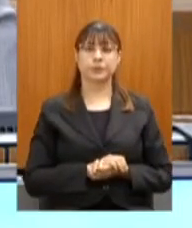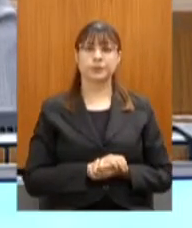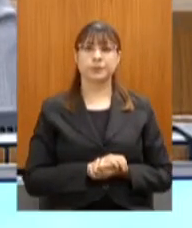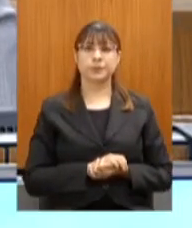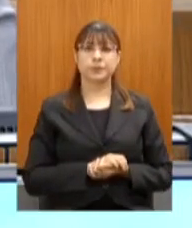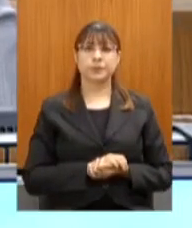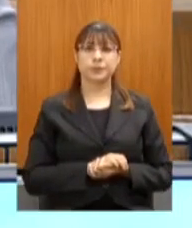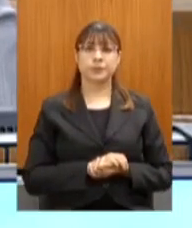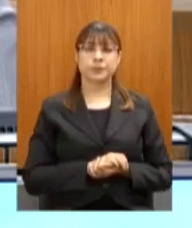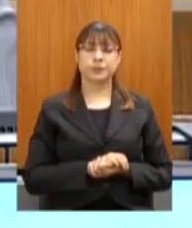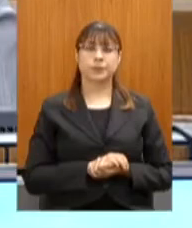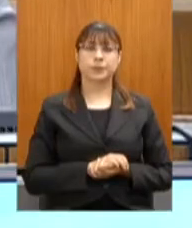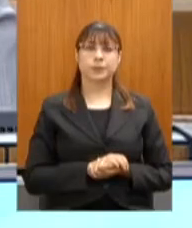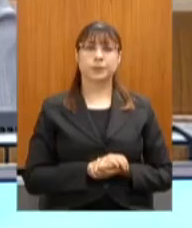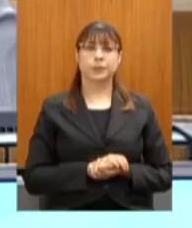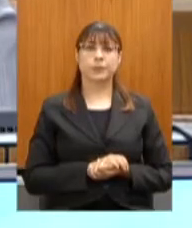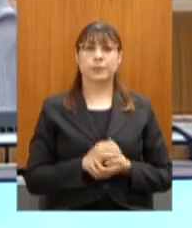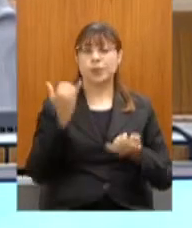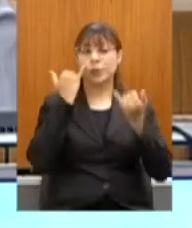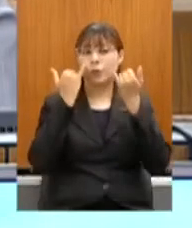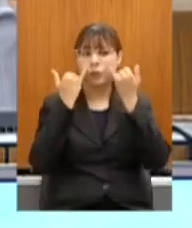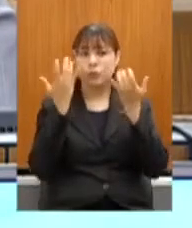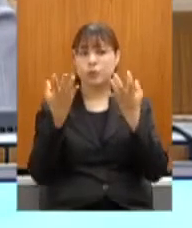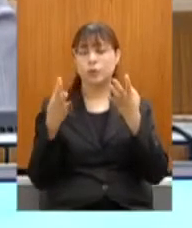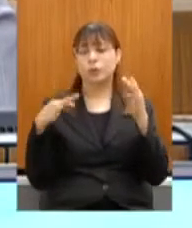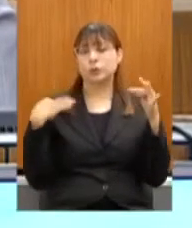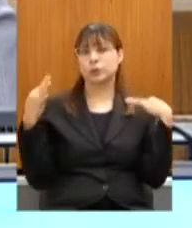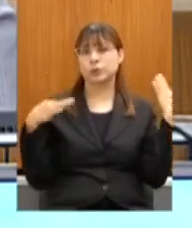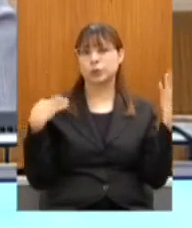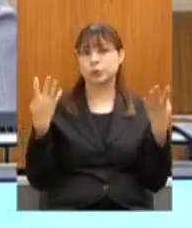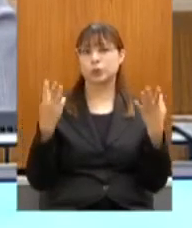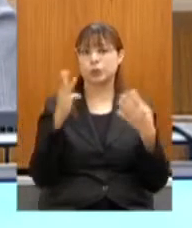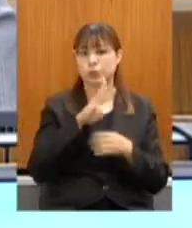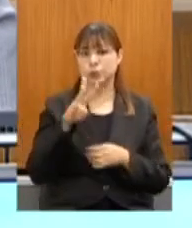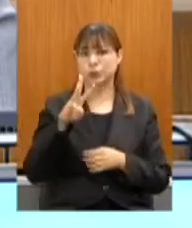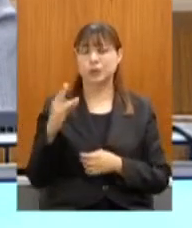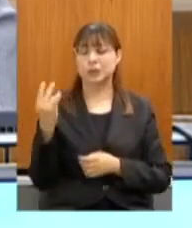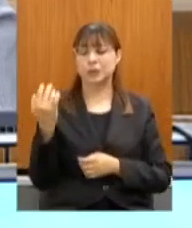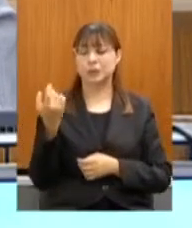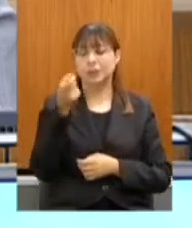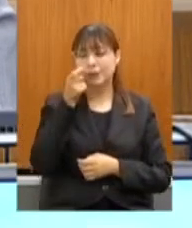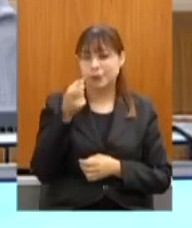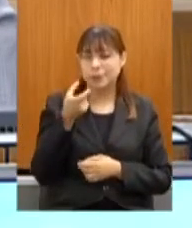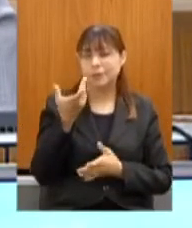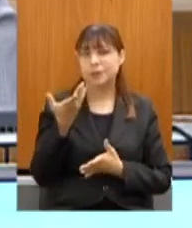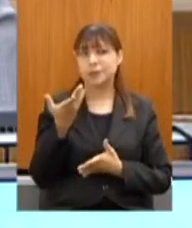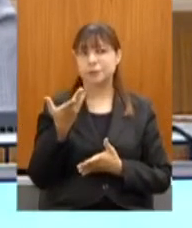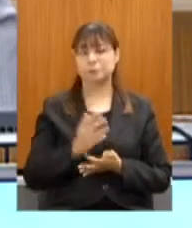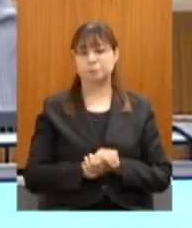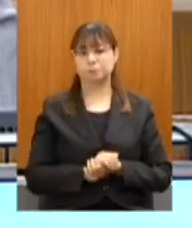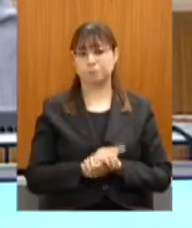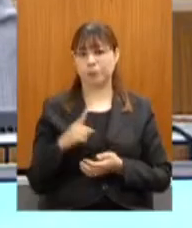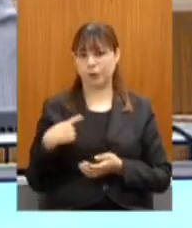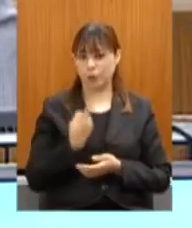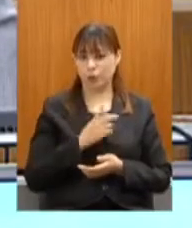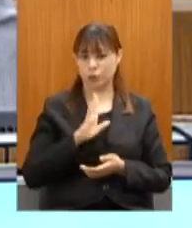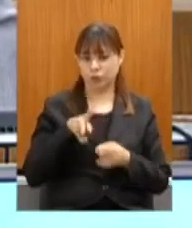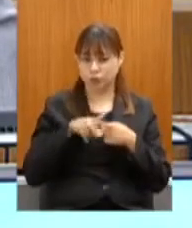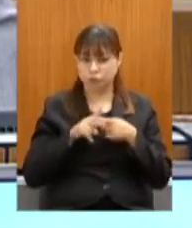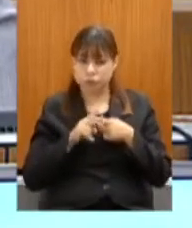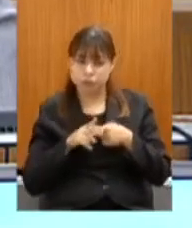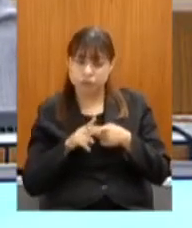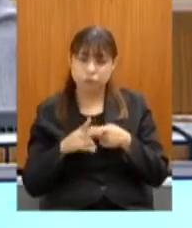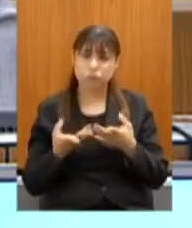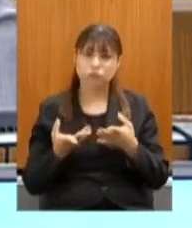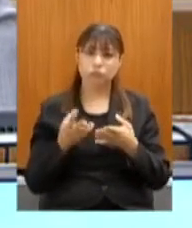Pode passar. A informação turística do portal é muito interessante. Nós reformulamos o portal, nosso